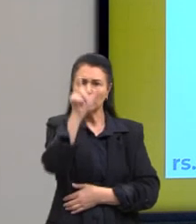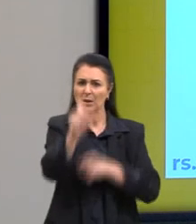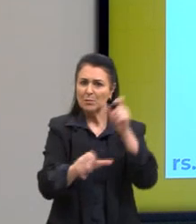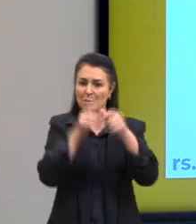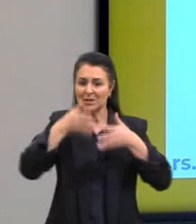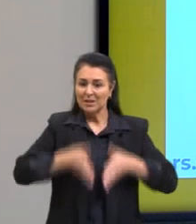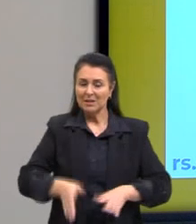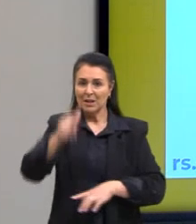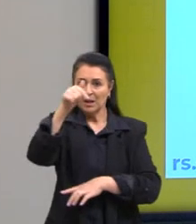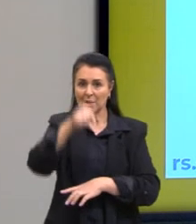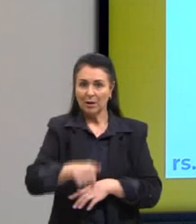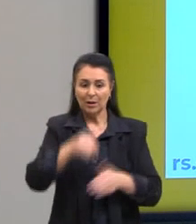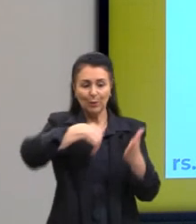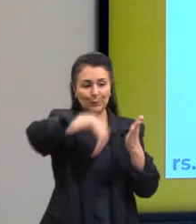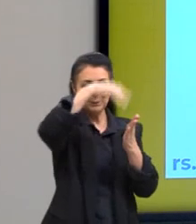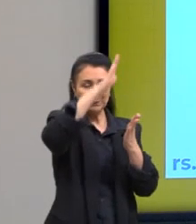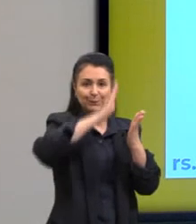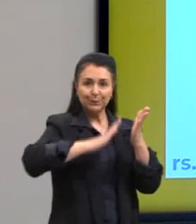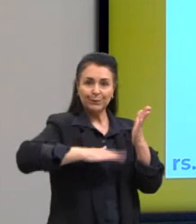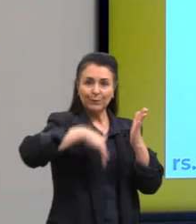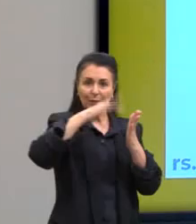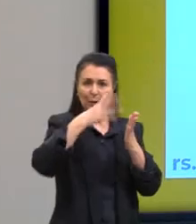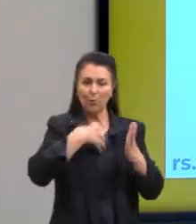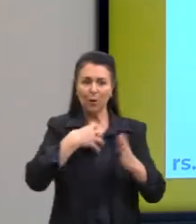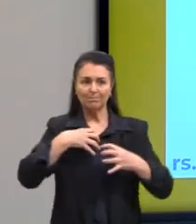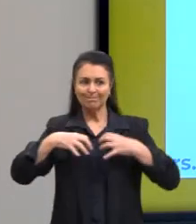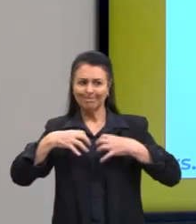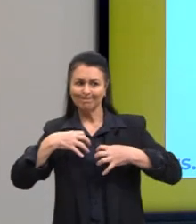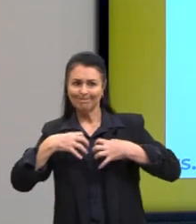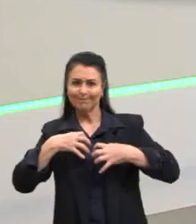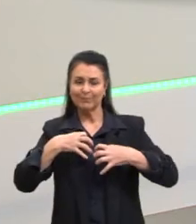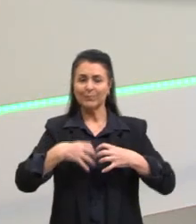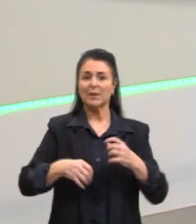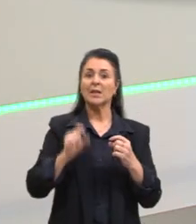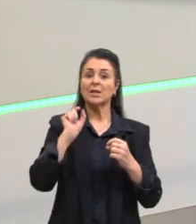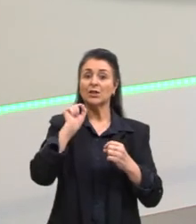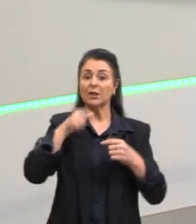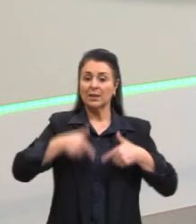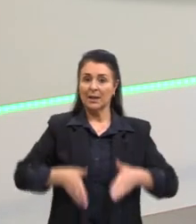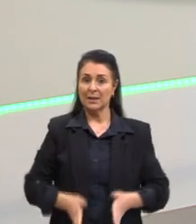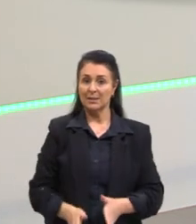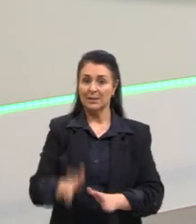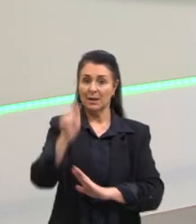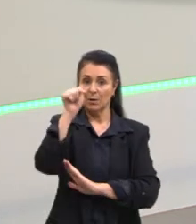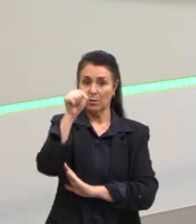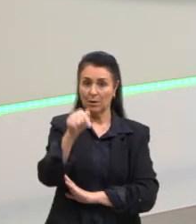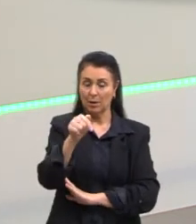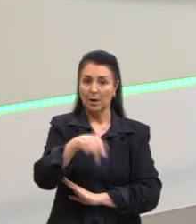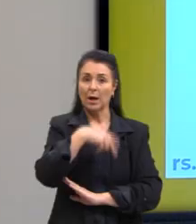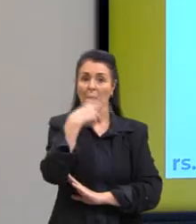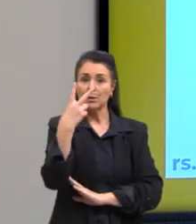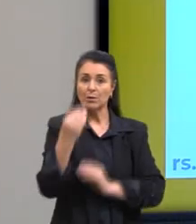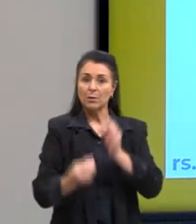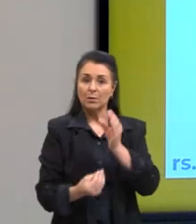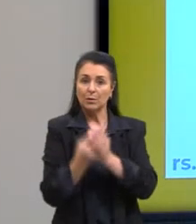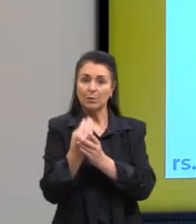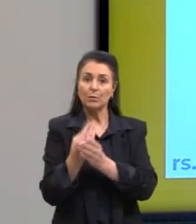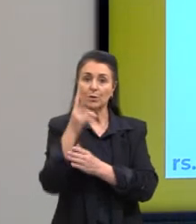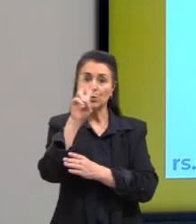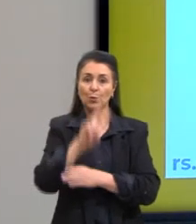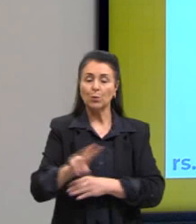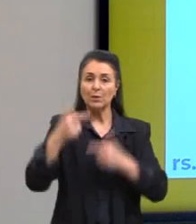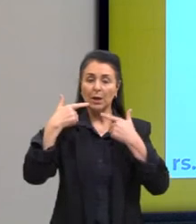primeiro plano, a inquietação dos nativos. Então, temos isso, essa resposta correta. As duas produções, embora usem linguagens